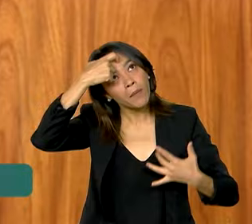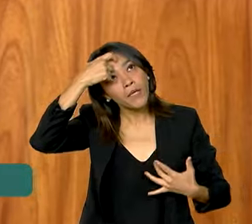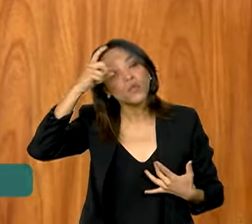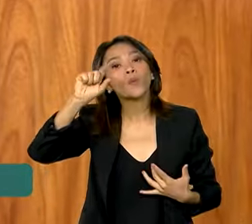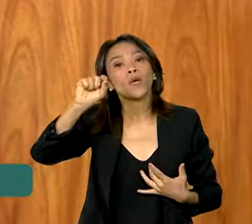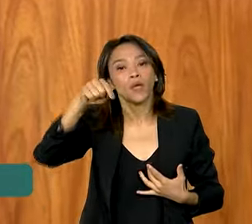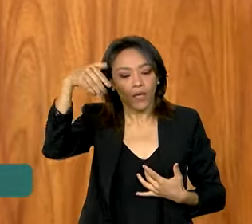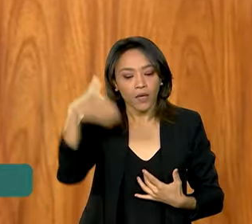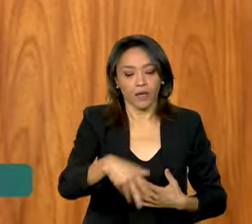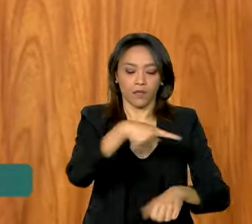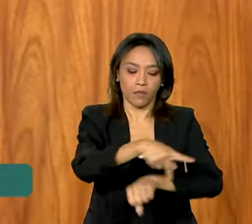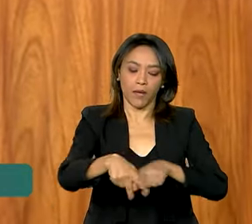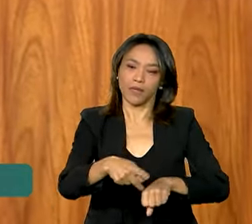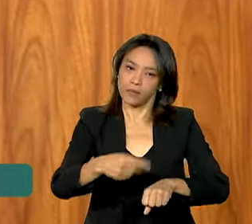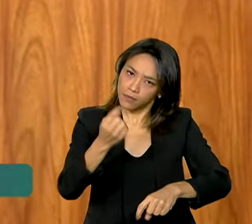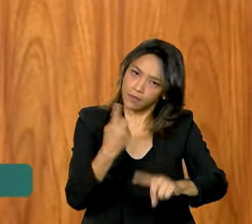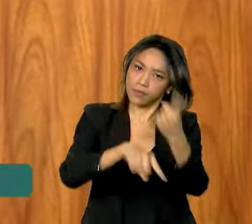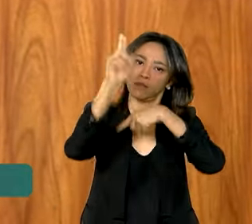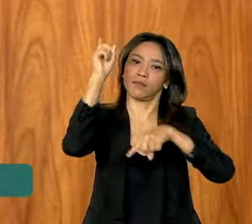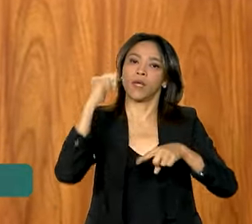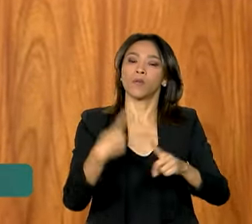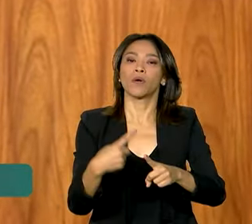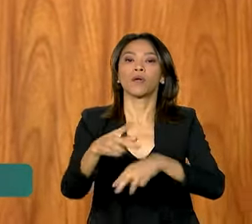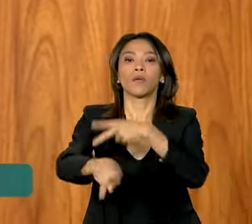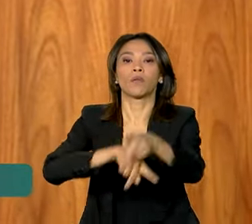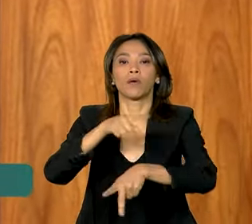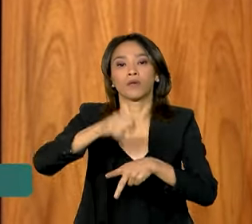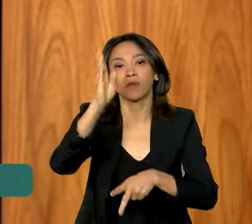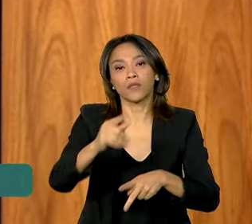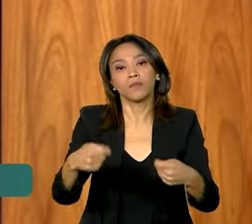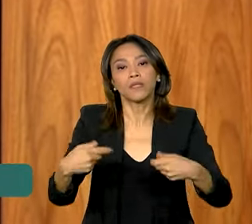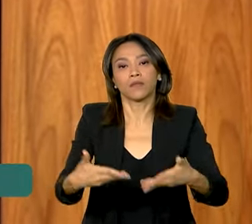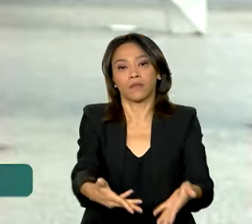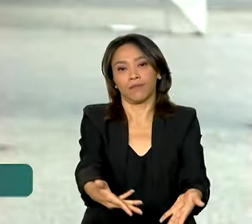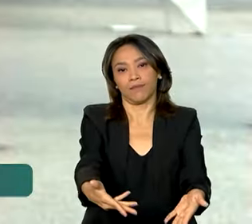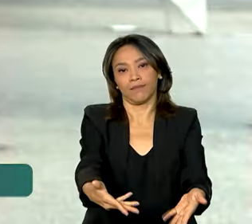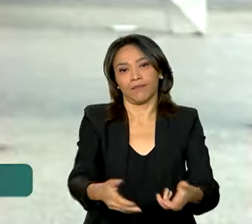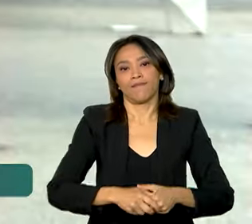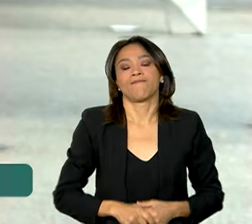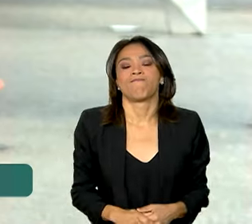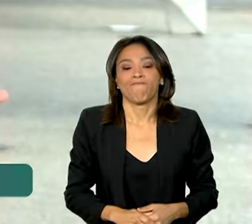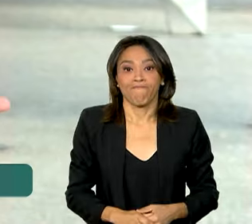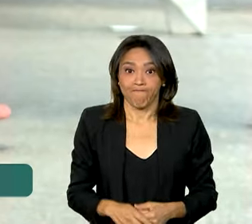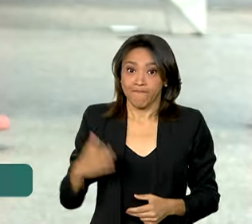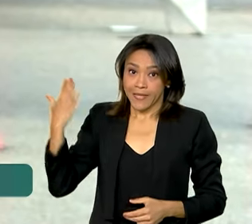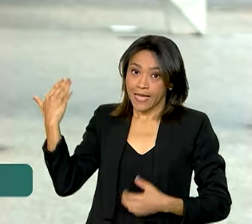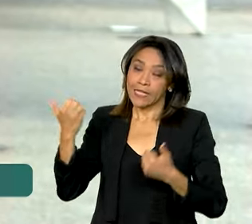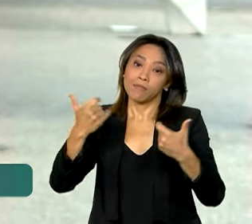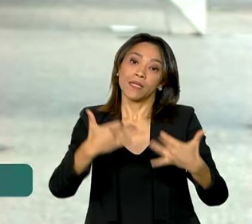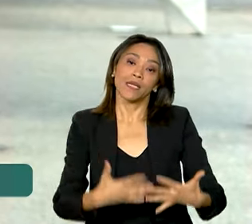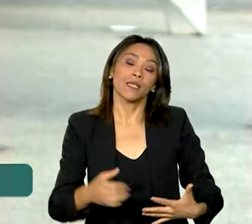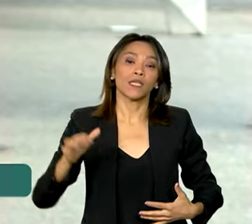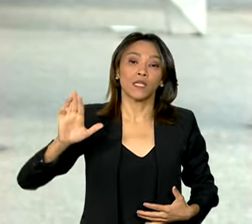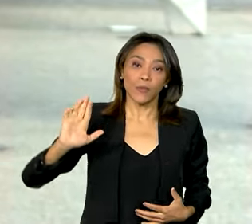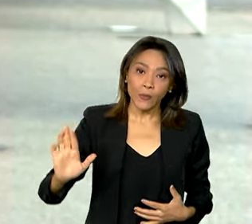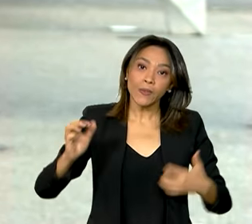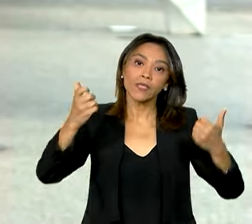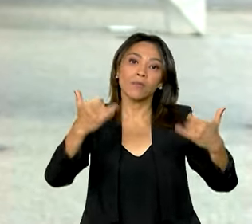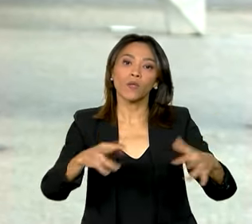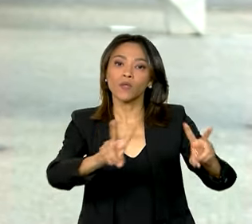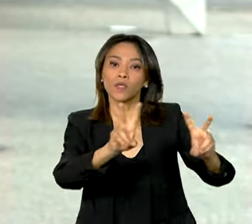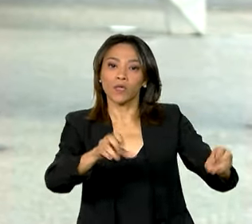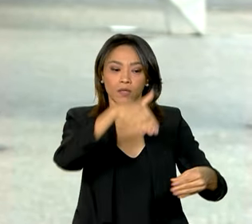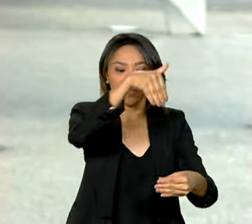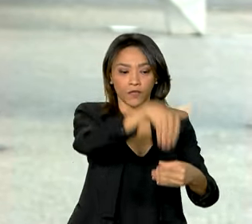país tem que dar certo porque o povo brasileiro precisa disso. Lula também falou sobre as eleições na Venezuela